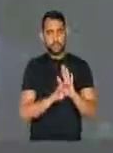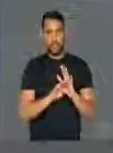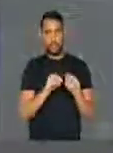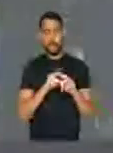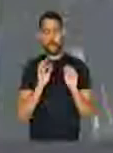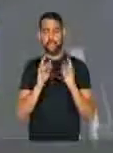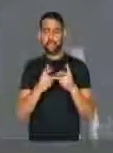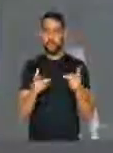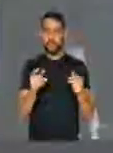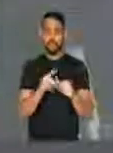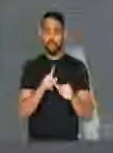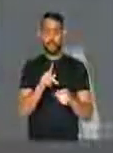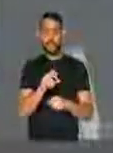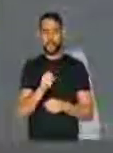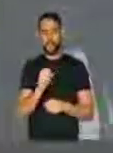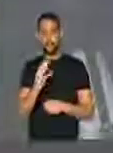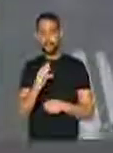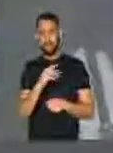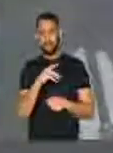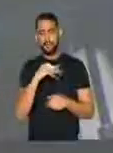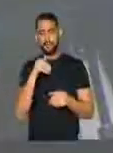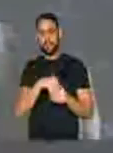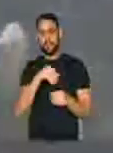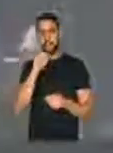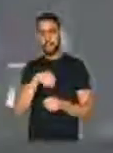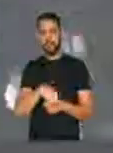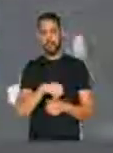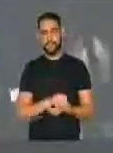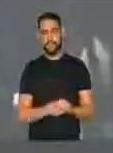Contudo, o PSC vai encaminhar o voto sim. Obrigado.